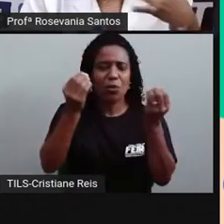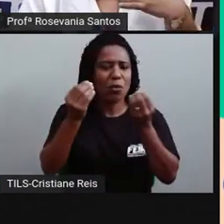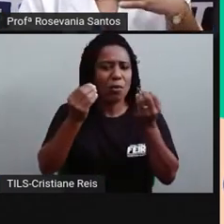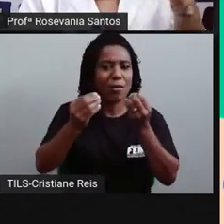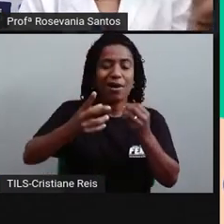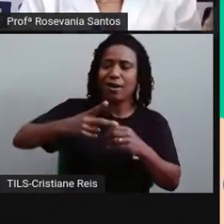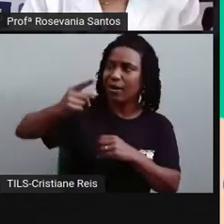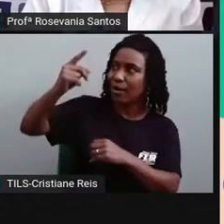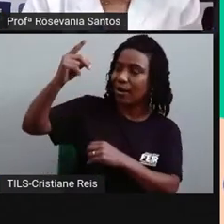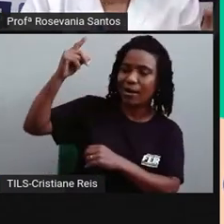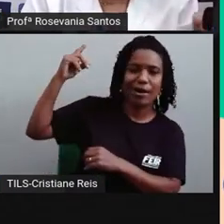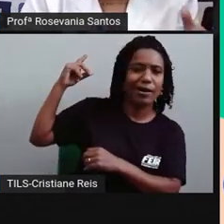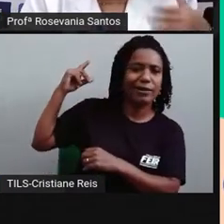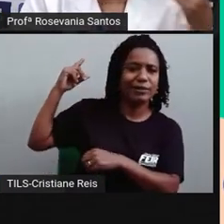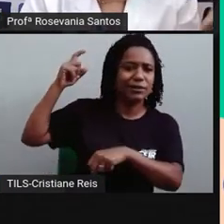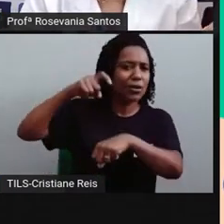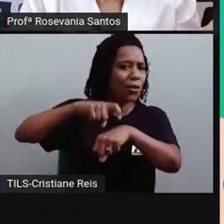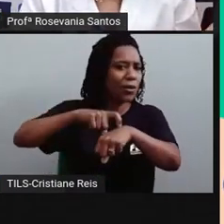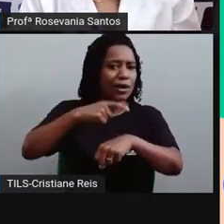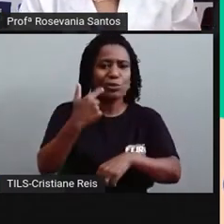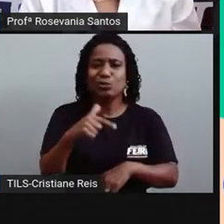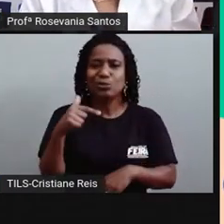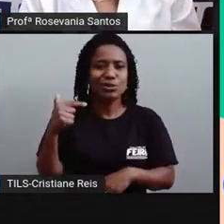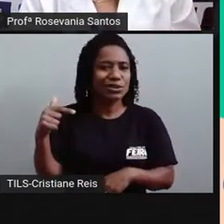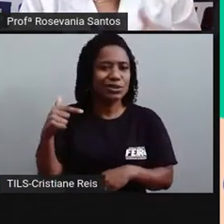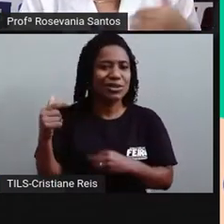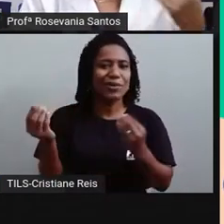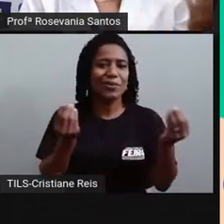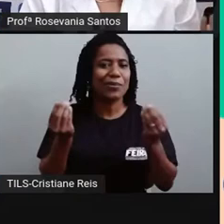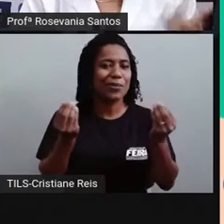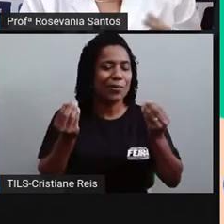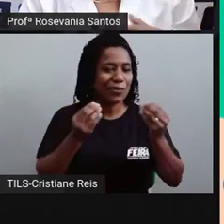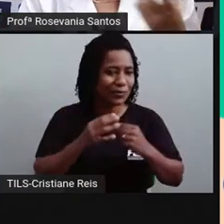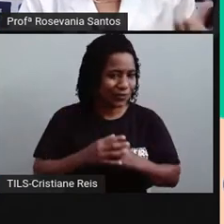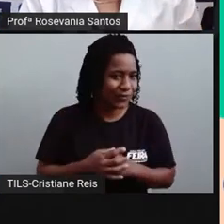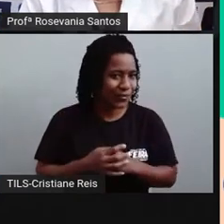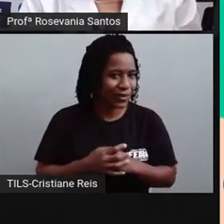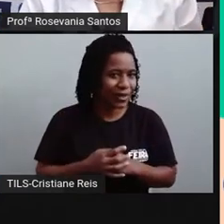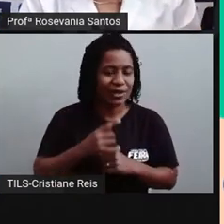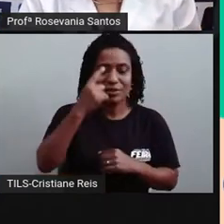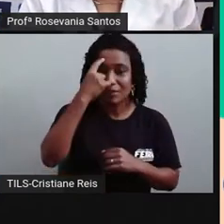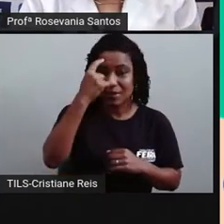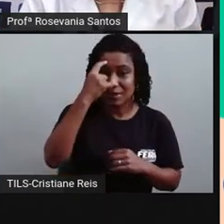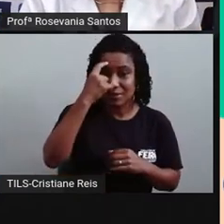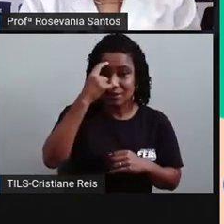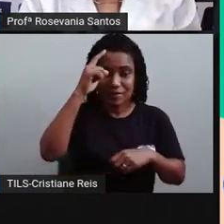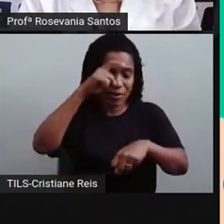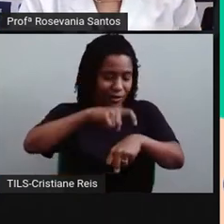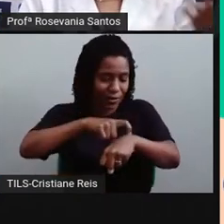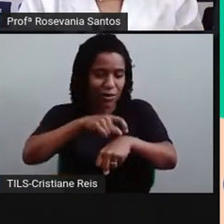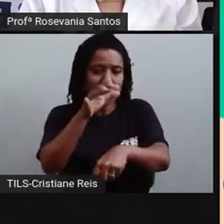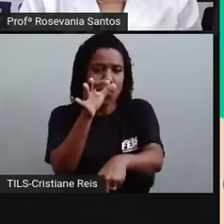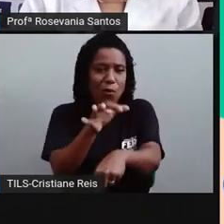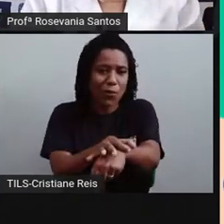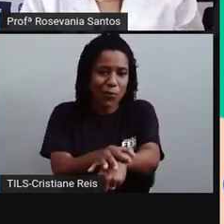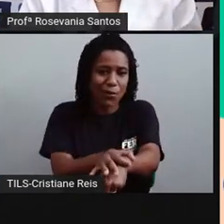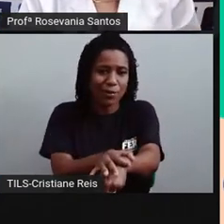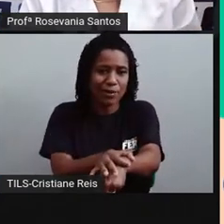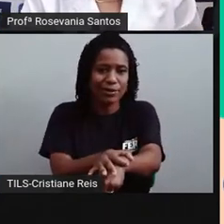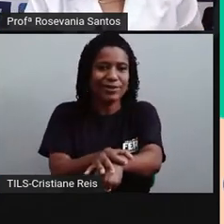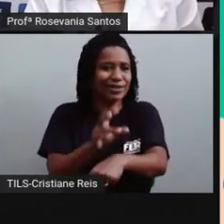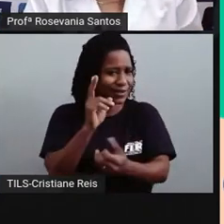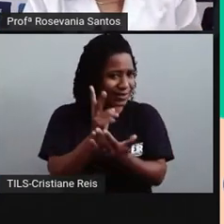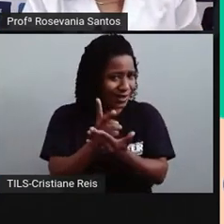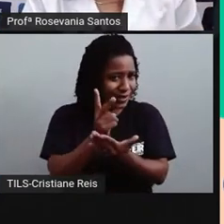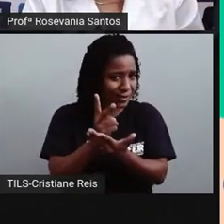antes que não tinha esse horário? Será que sempre existiu, né? O horário, relógio lá para estar marcando o horário? É, vamos